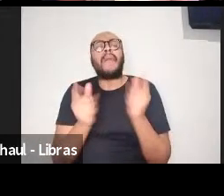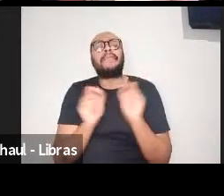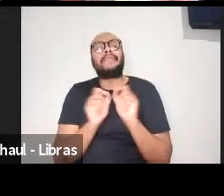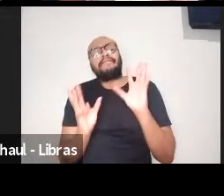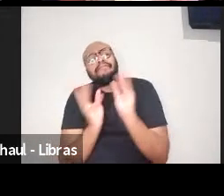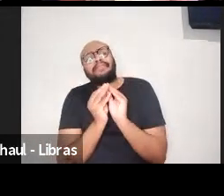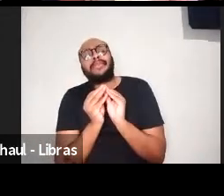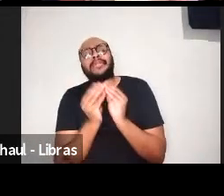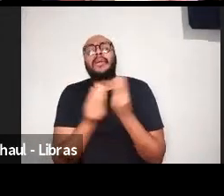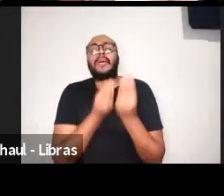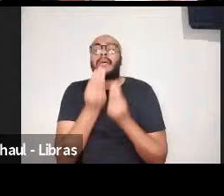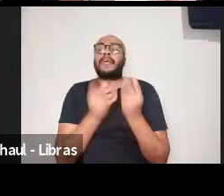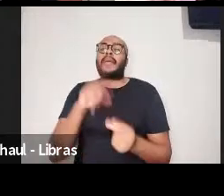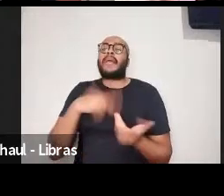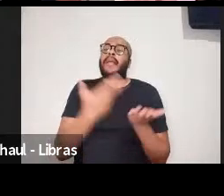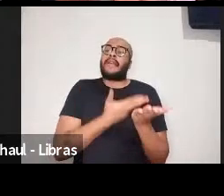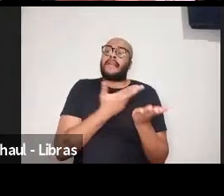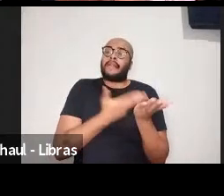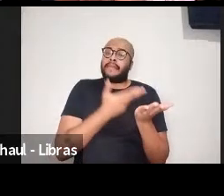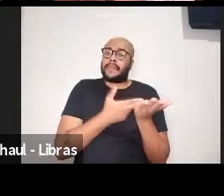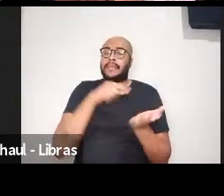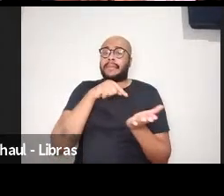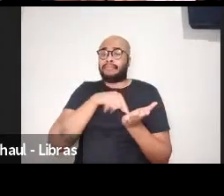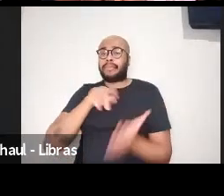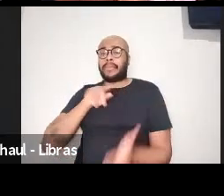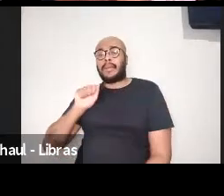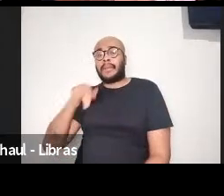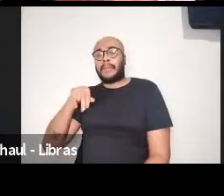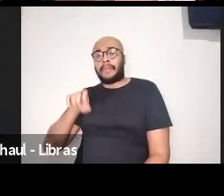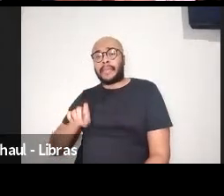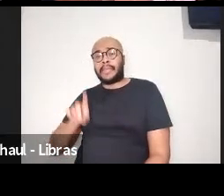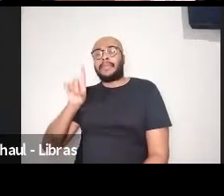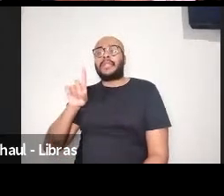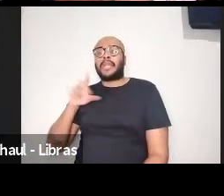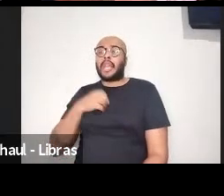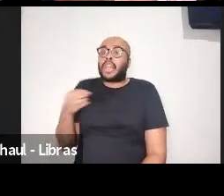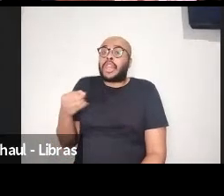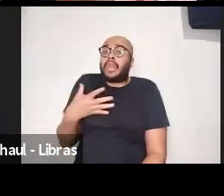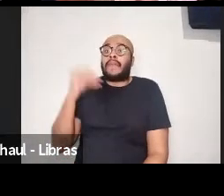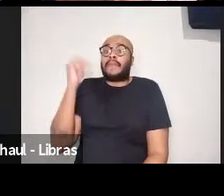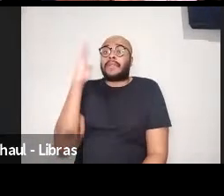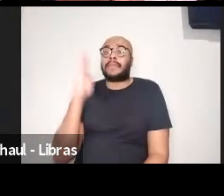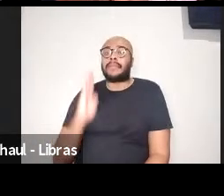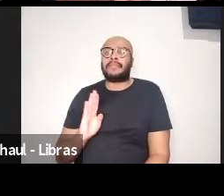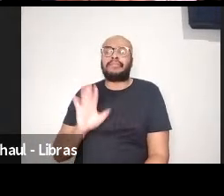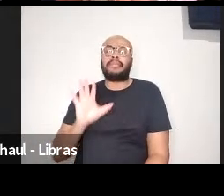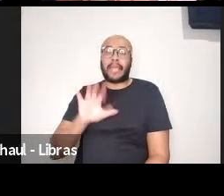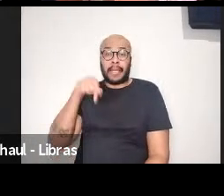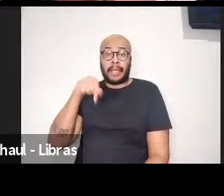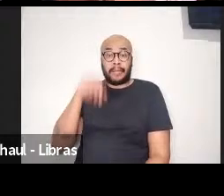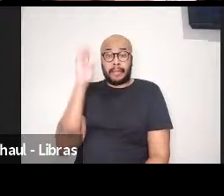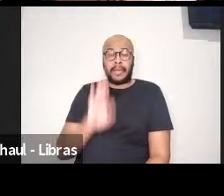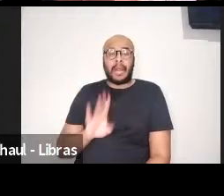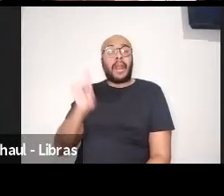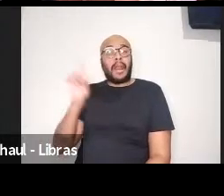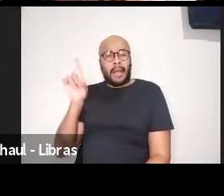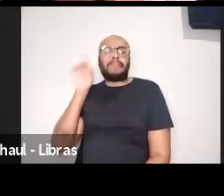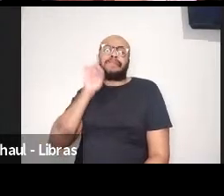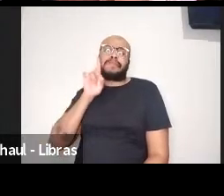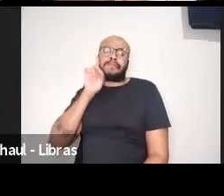Dizer que a revista é nova no Brasil, não é nova nos Estados Unidos,